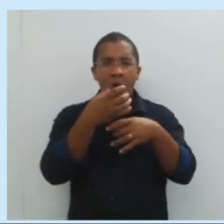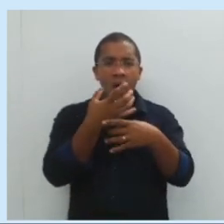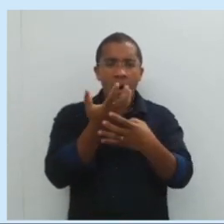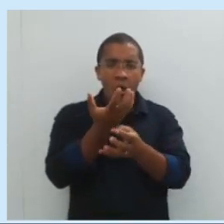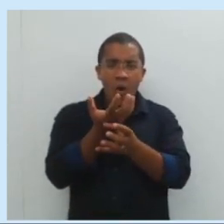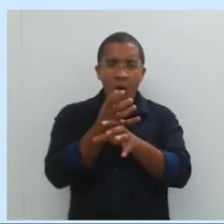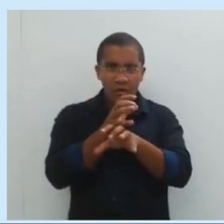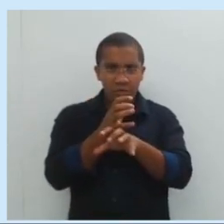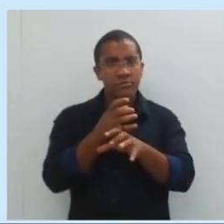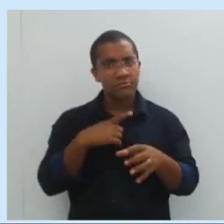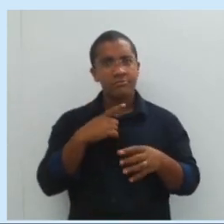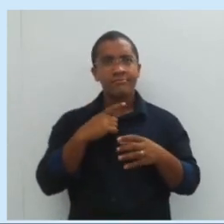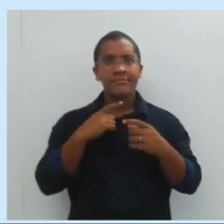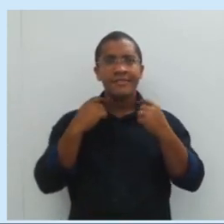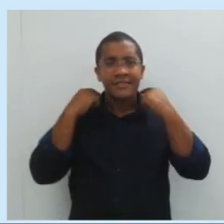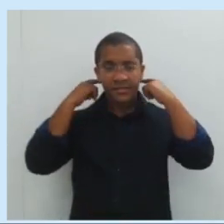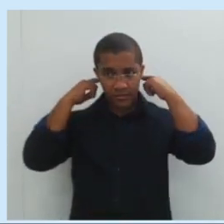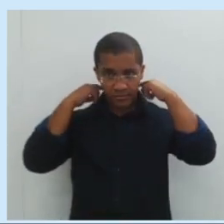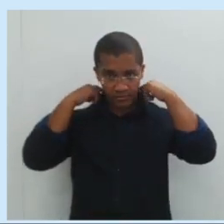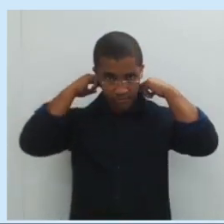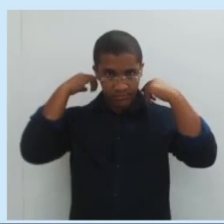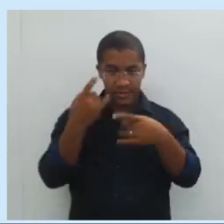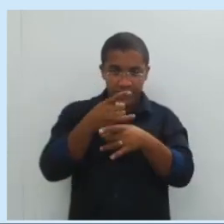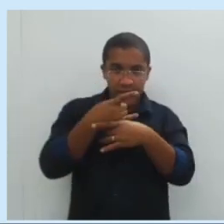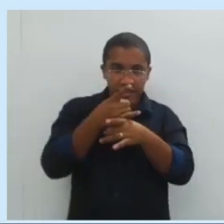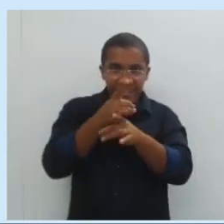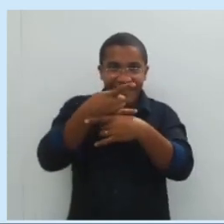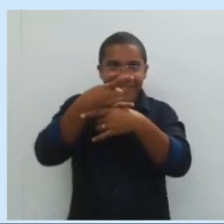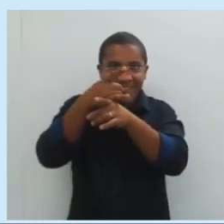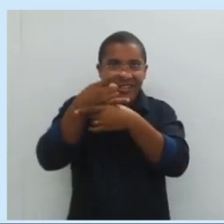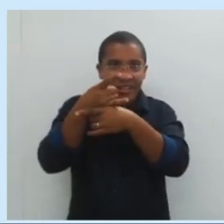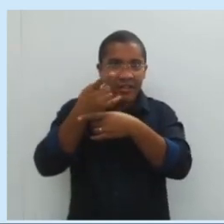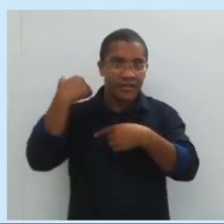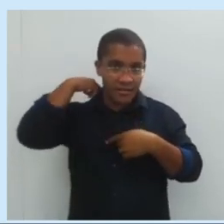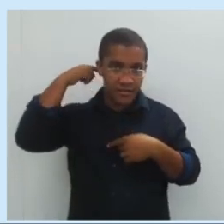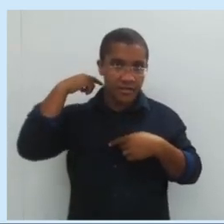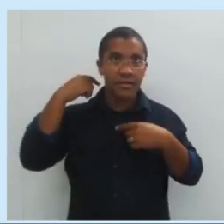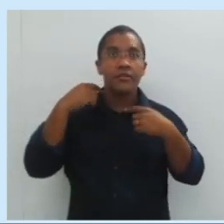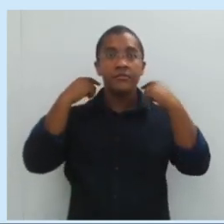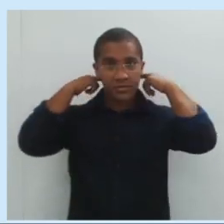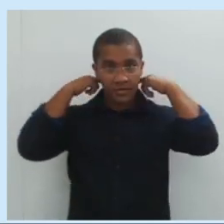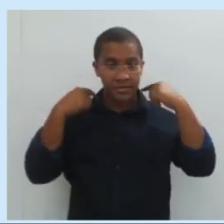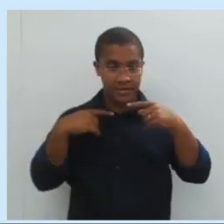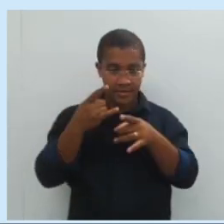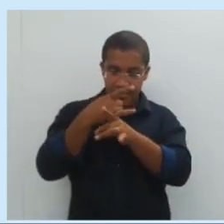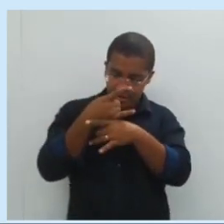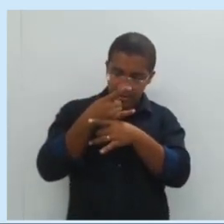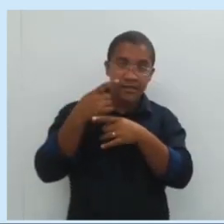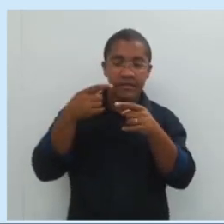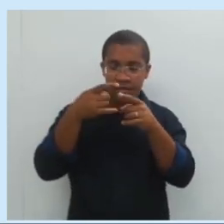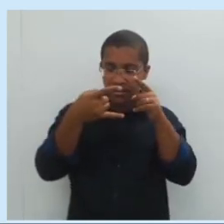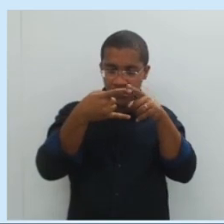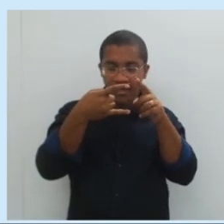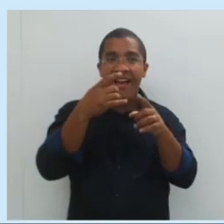ossinhos da coluna vertebral. E o pescoço, eu tenho vértebras cervicais, ossinhos